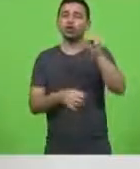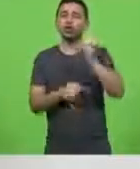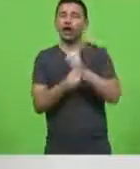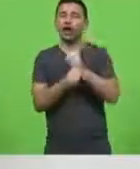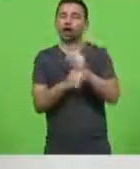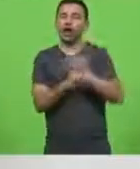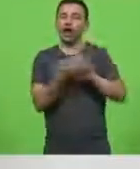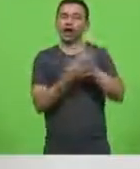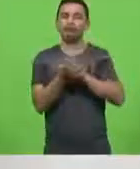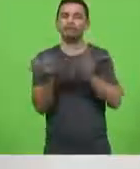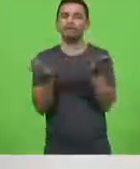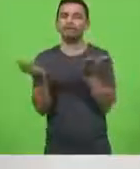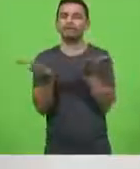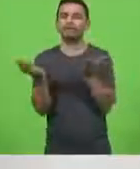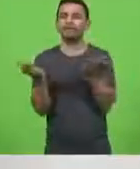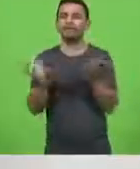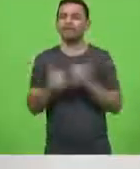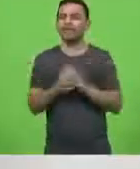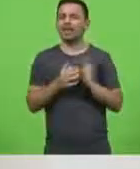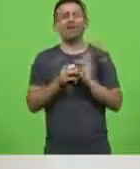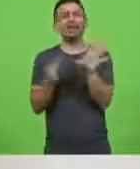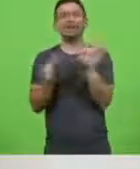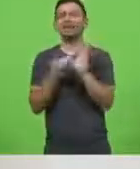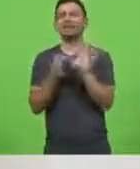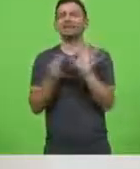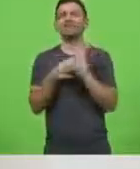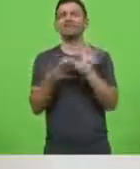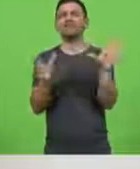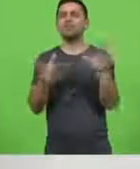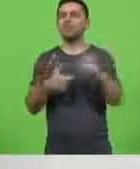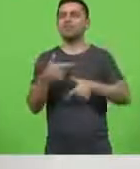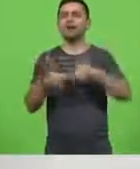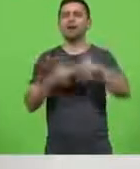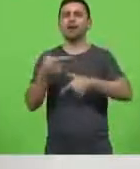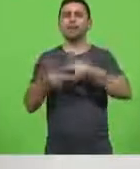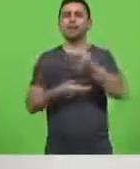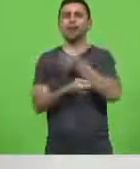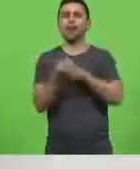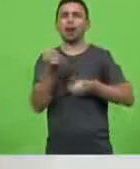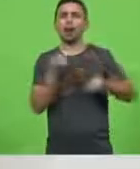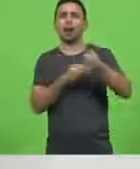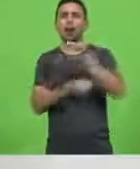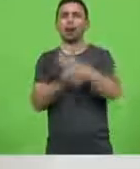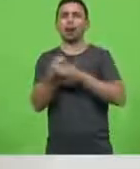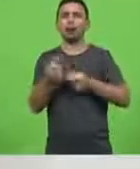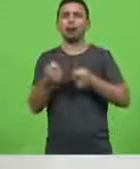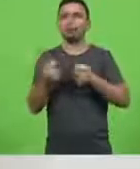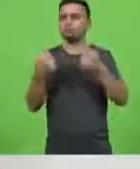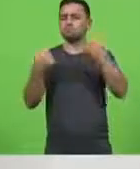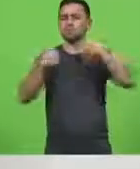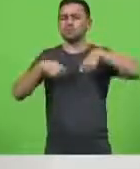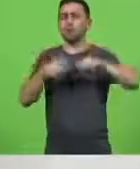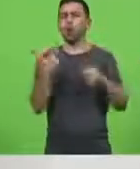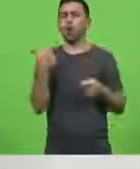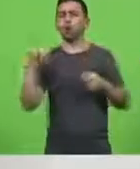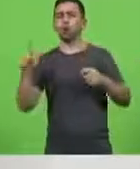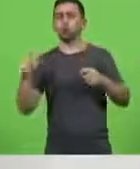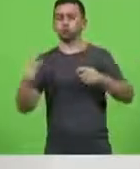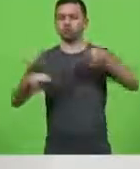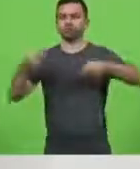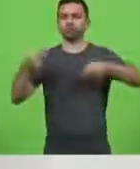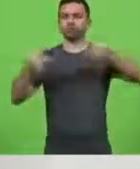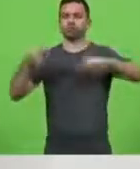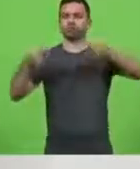continuarem operando lindamente o seu mercado sem precisarem concorrer sem precisarem ter que